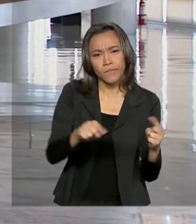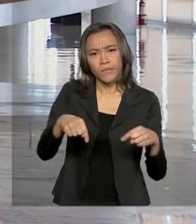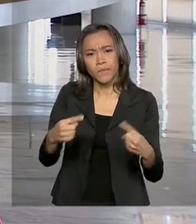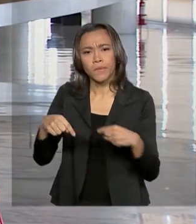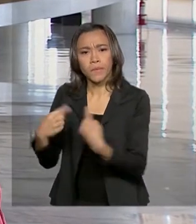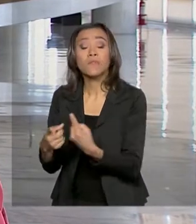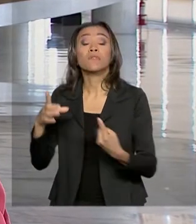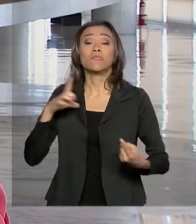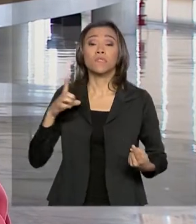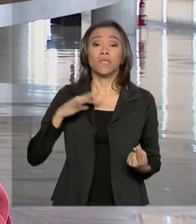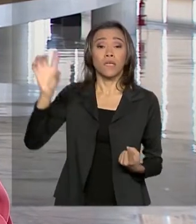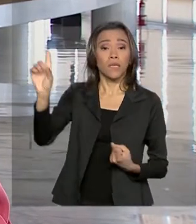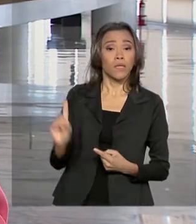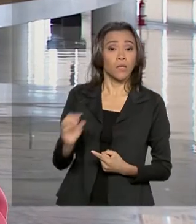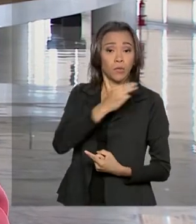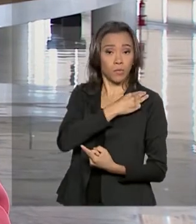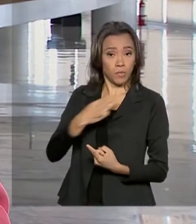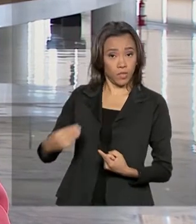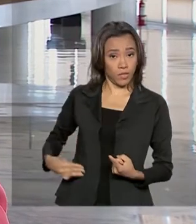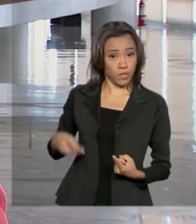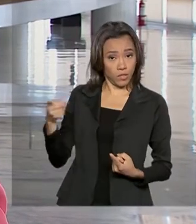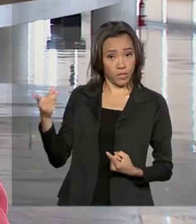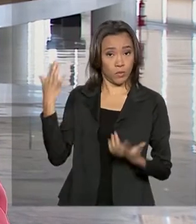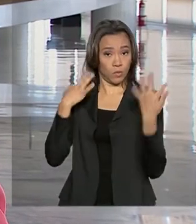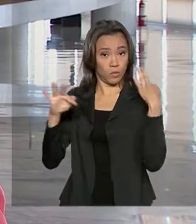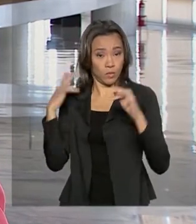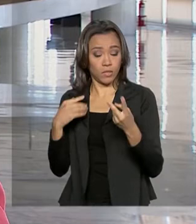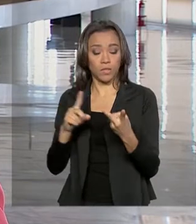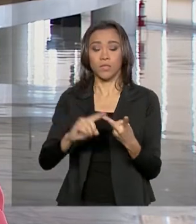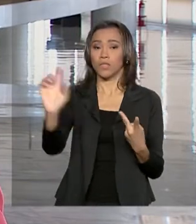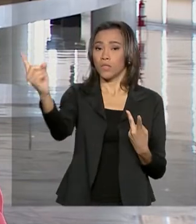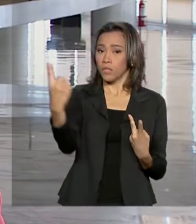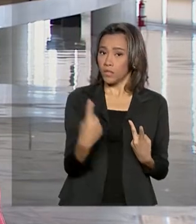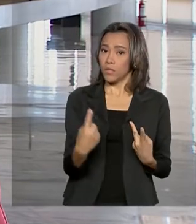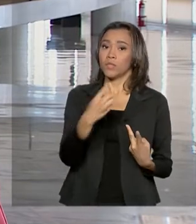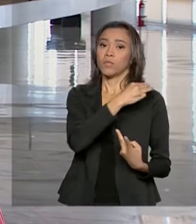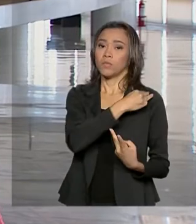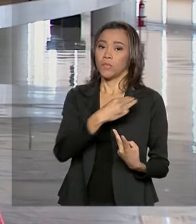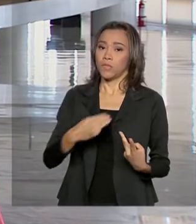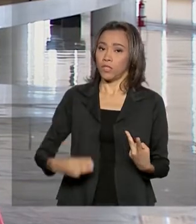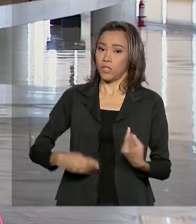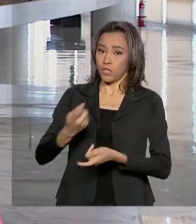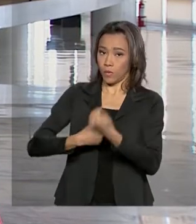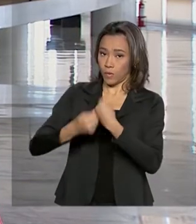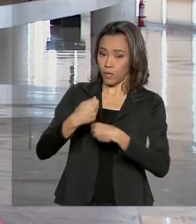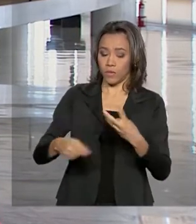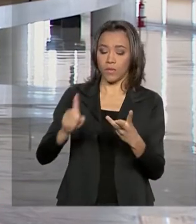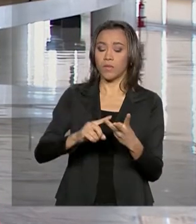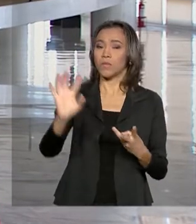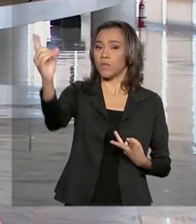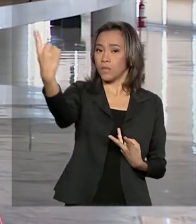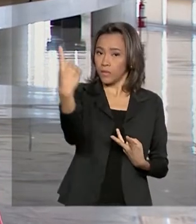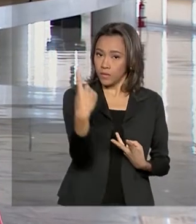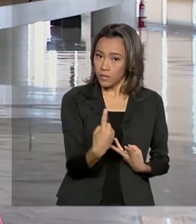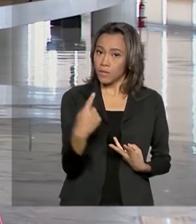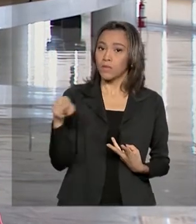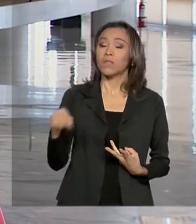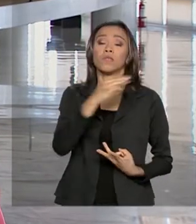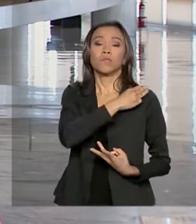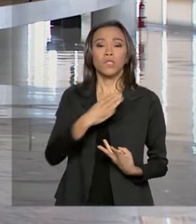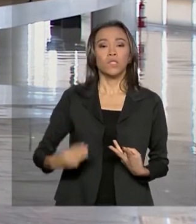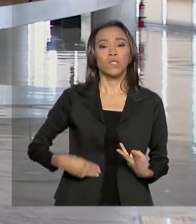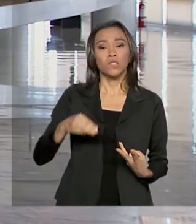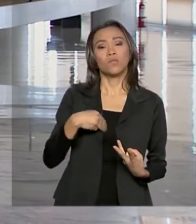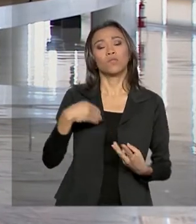recebe os ministros Marcelo Álvaro Antônio, do Turismo, Paulo Guedes, da Economia, Gustavo Canuto, do Desenvolvimento Regional